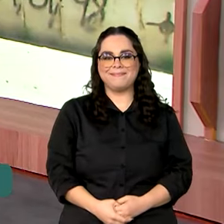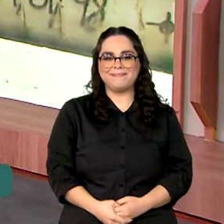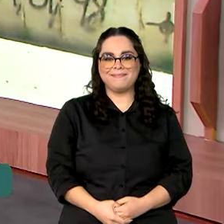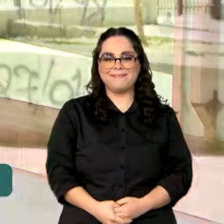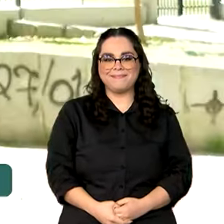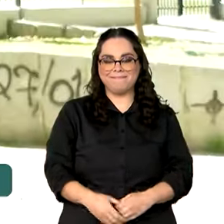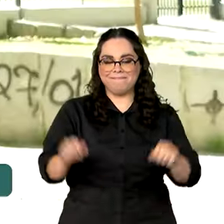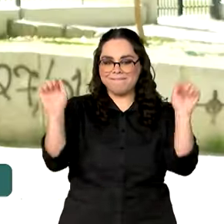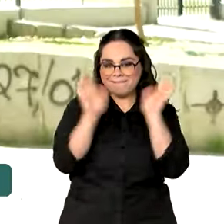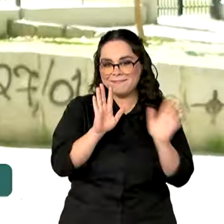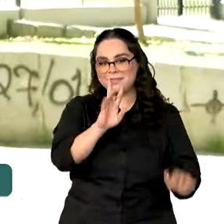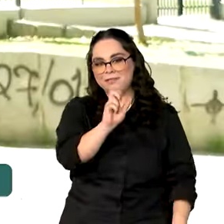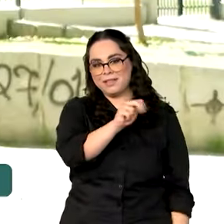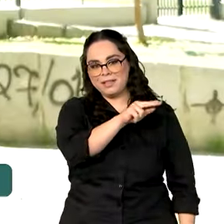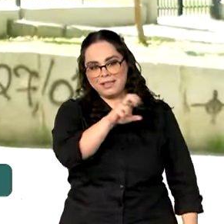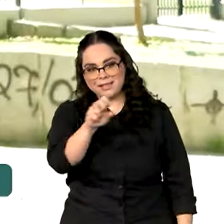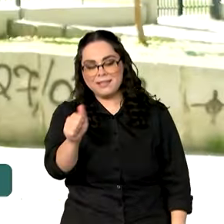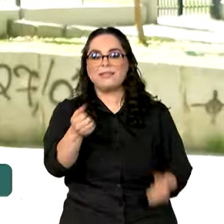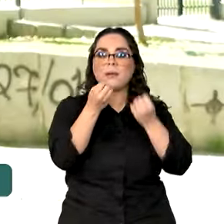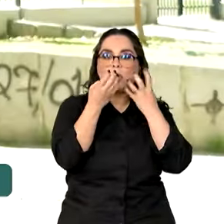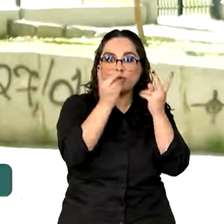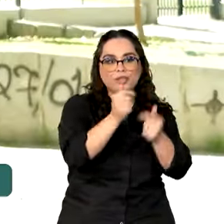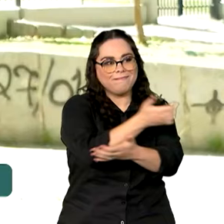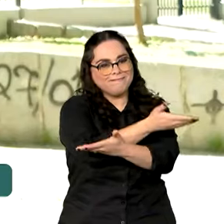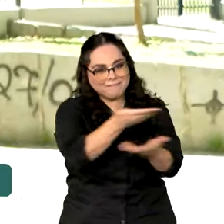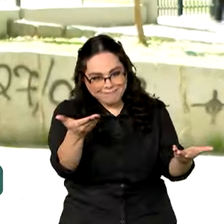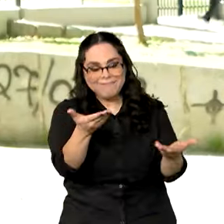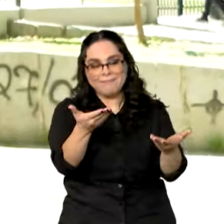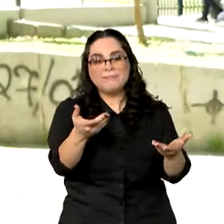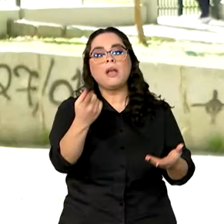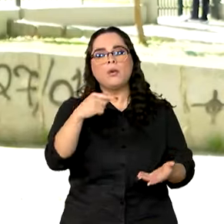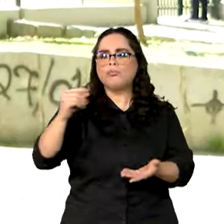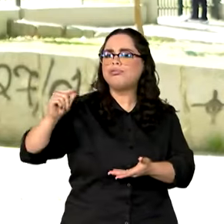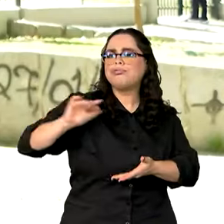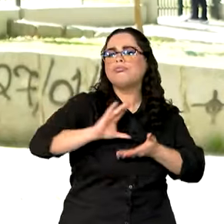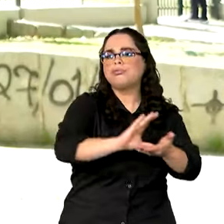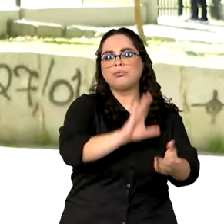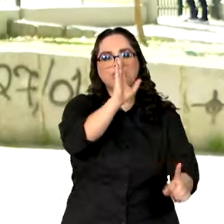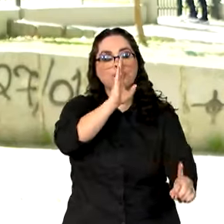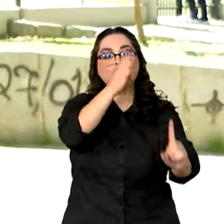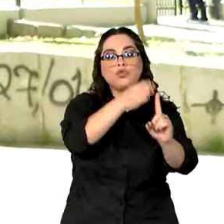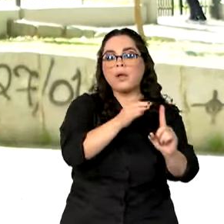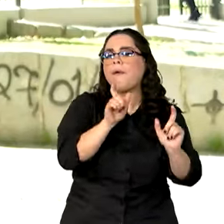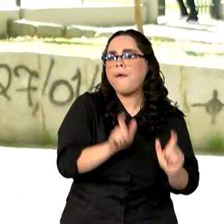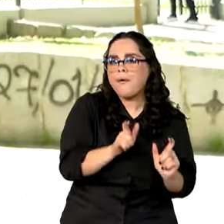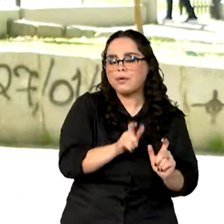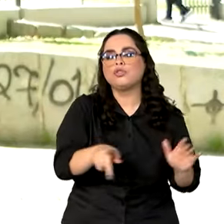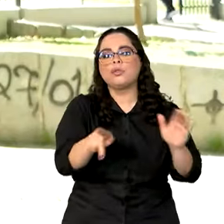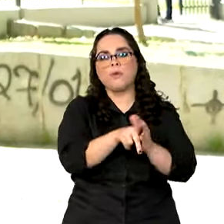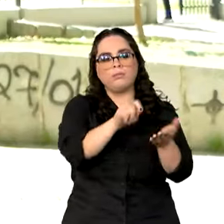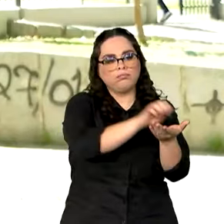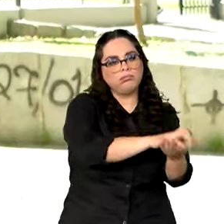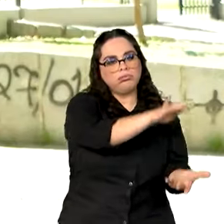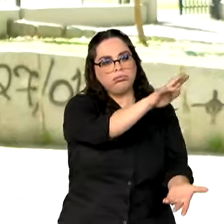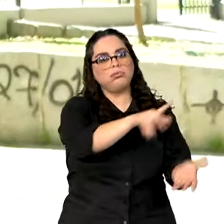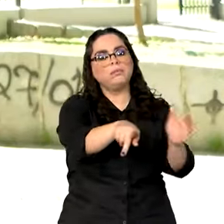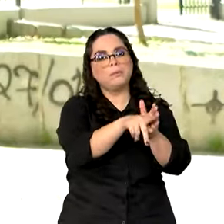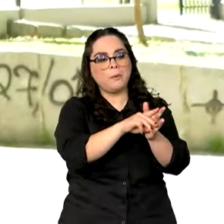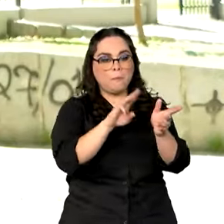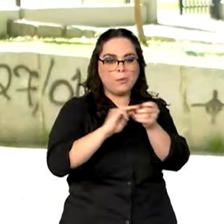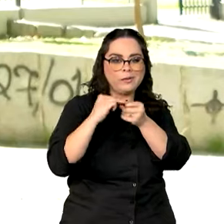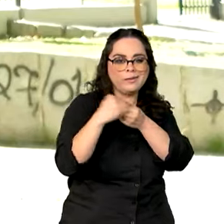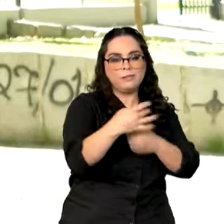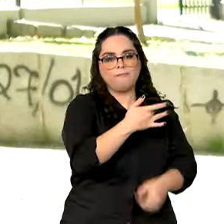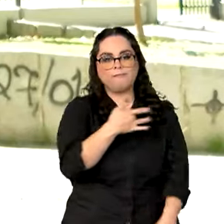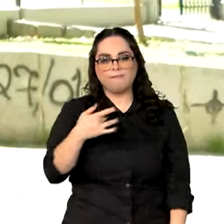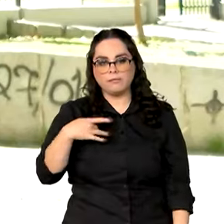Oi, Vanessa. Bom dia para você, bom dia a todos. Os recursos vão de forma direta para os fundos municipais de saúde e em